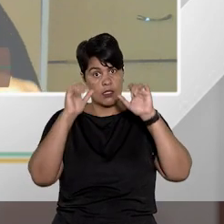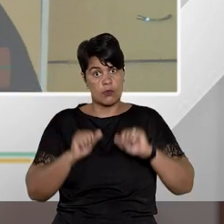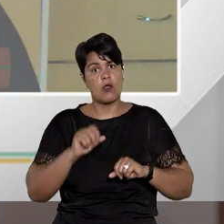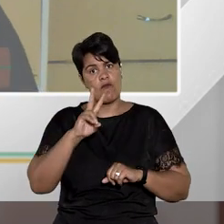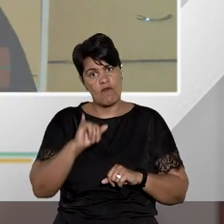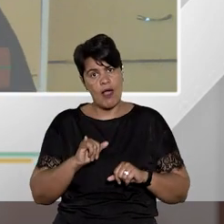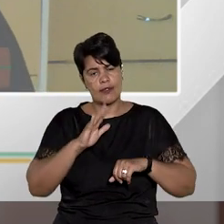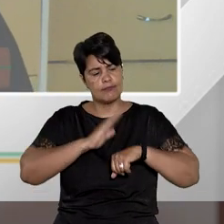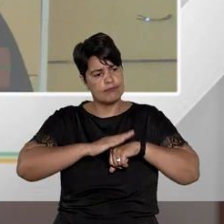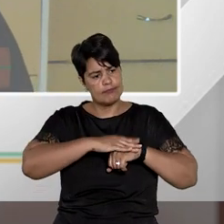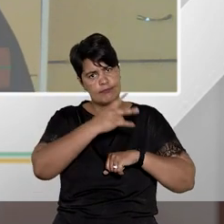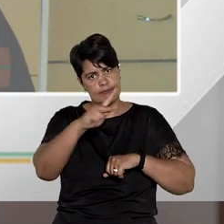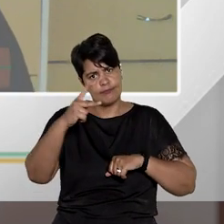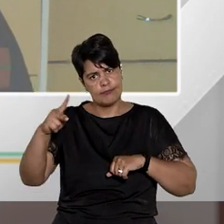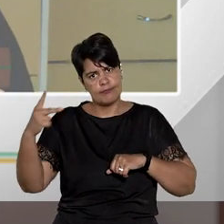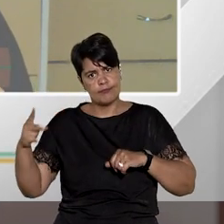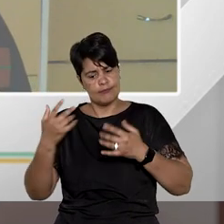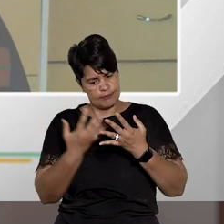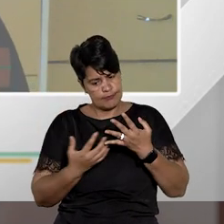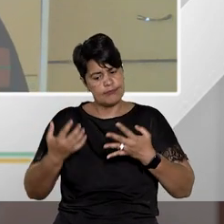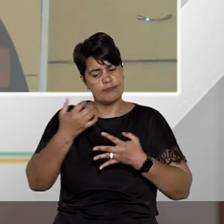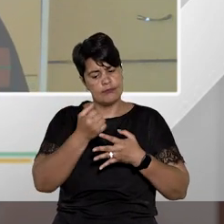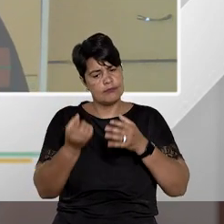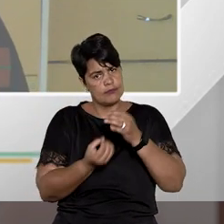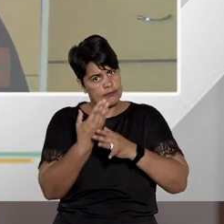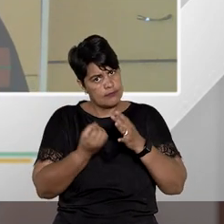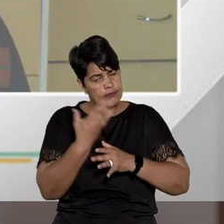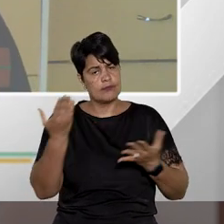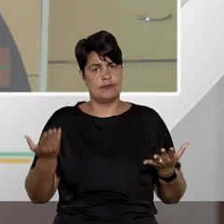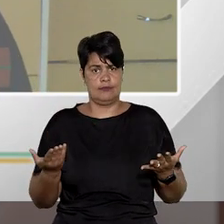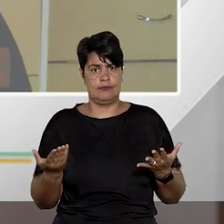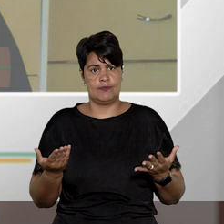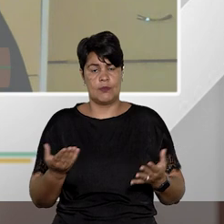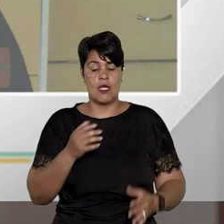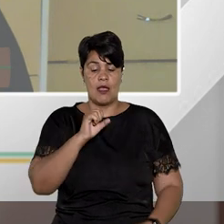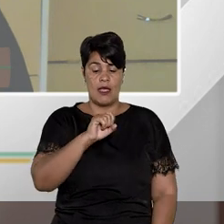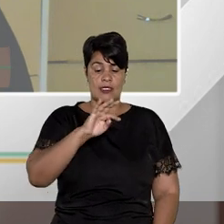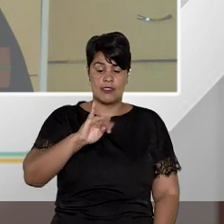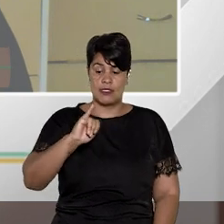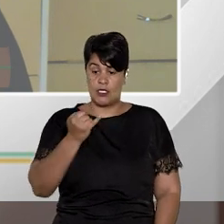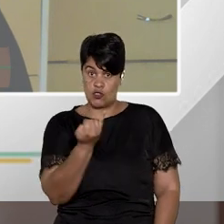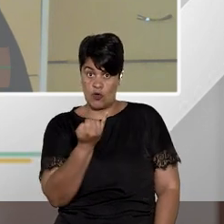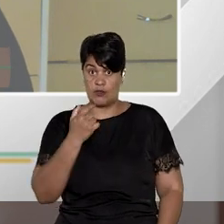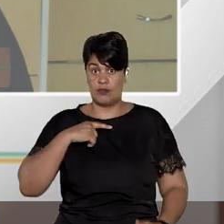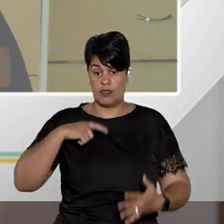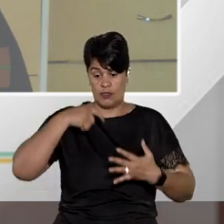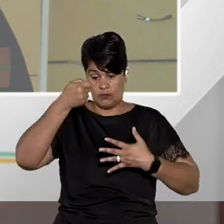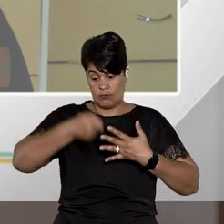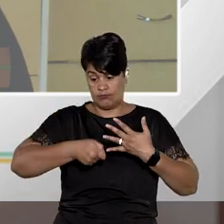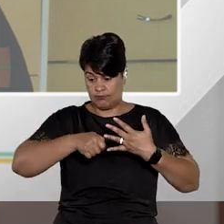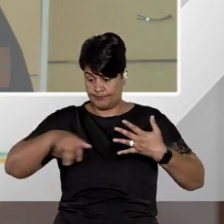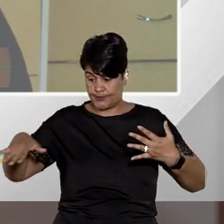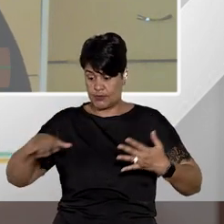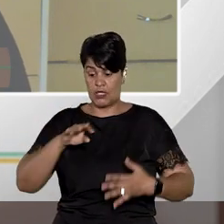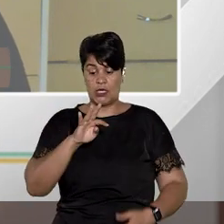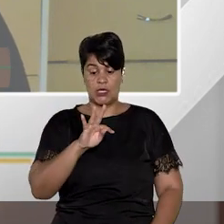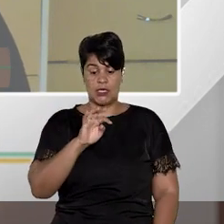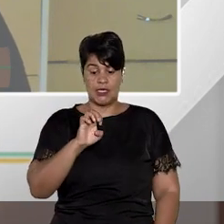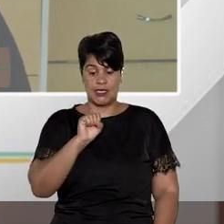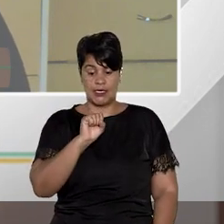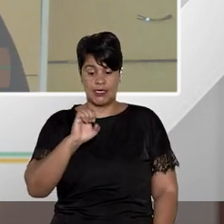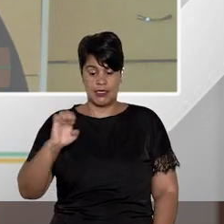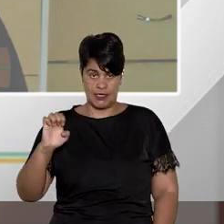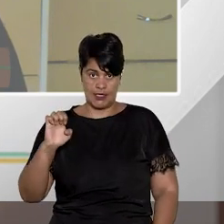vão editando súmulas quer ver a gente tem no próprio STJ a jurisprudência tem teses e a gente tem várias